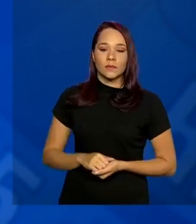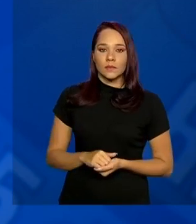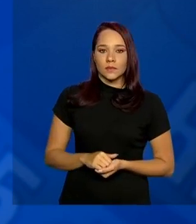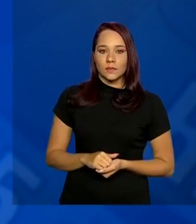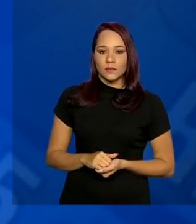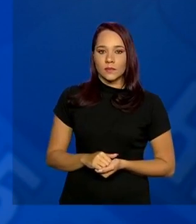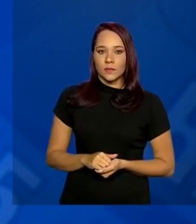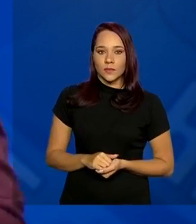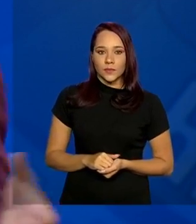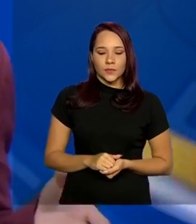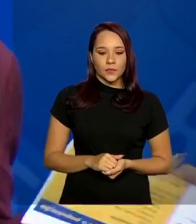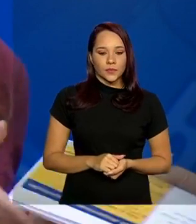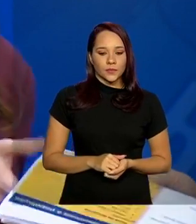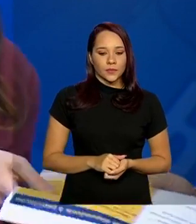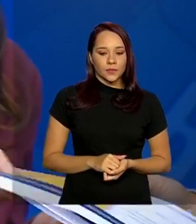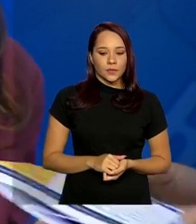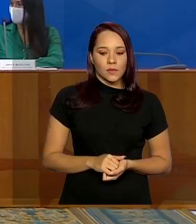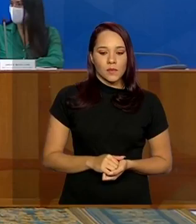Consegue voltar, por favor?